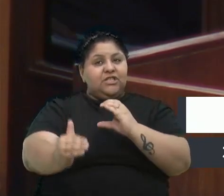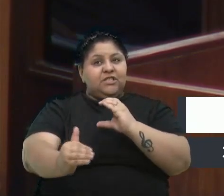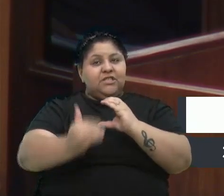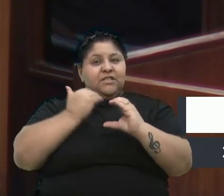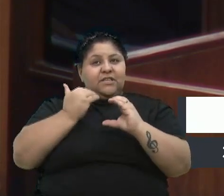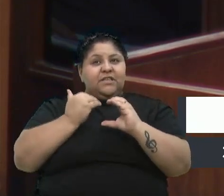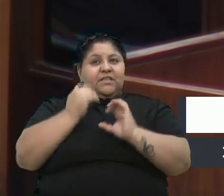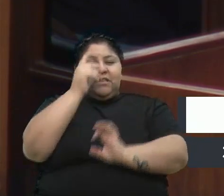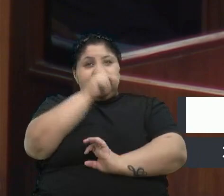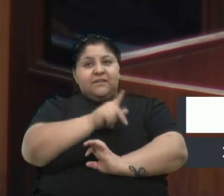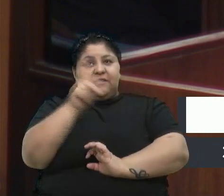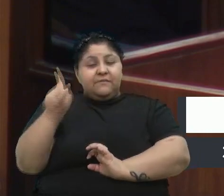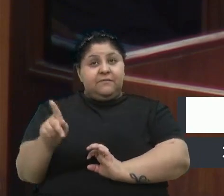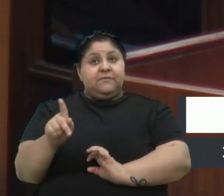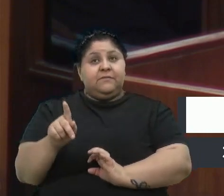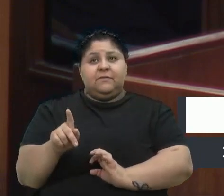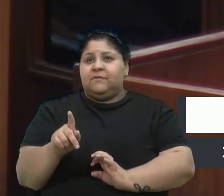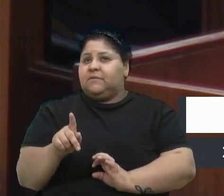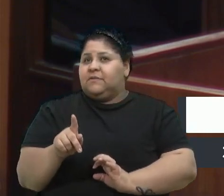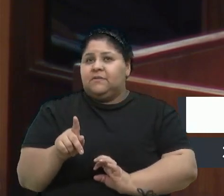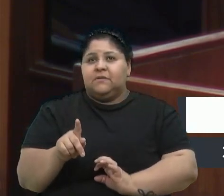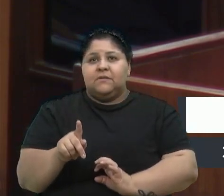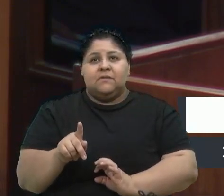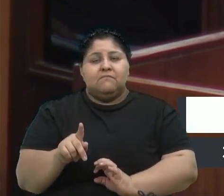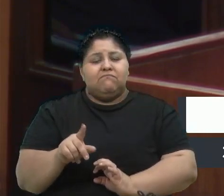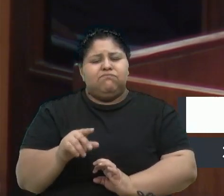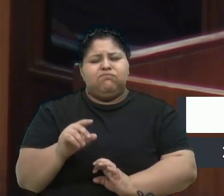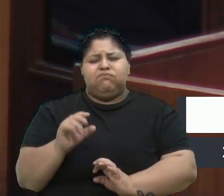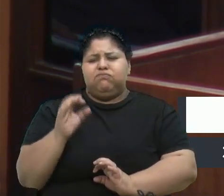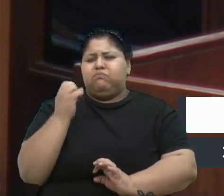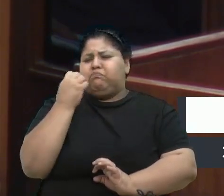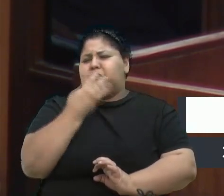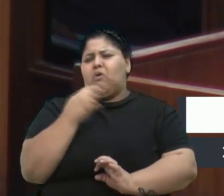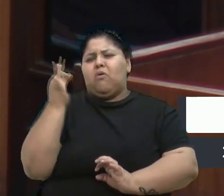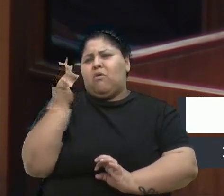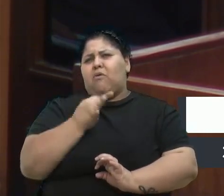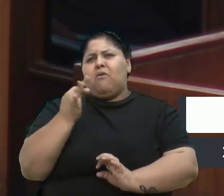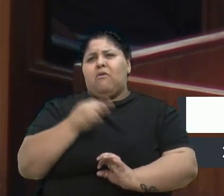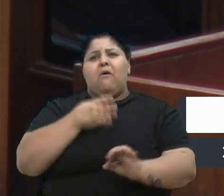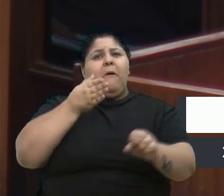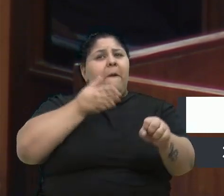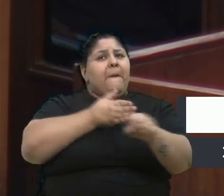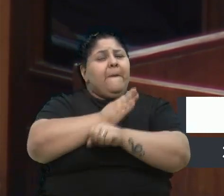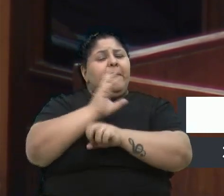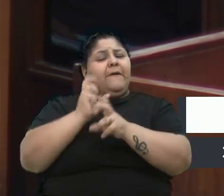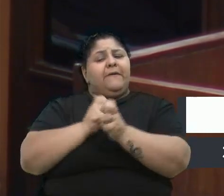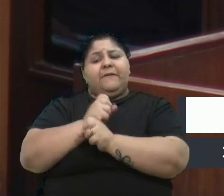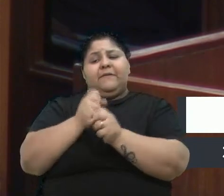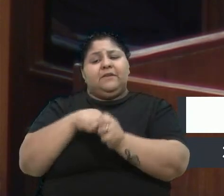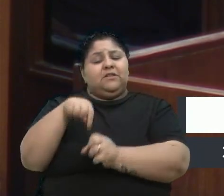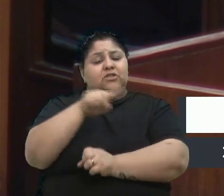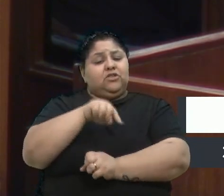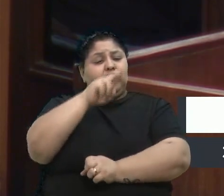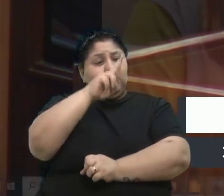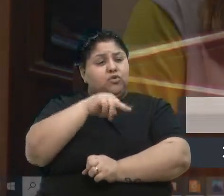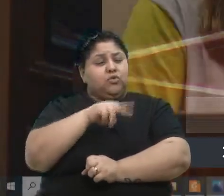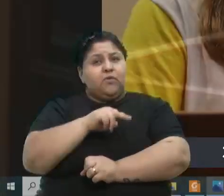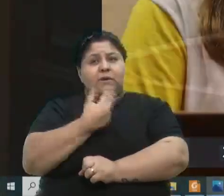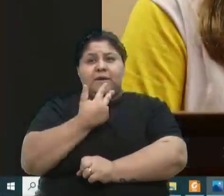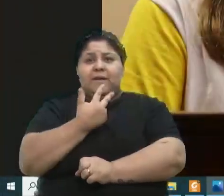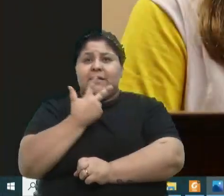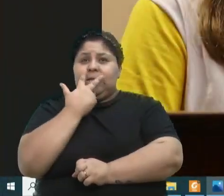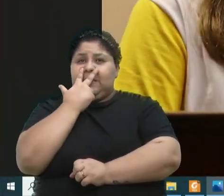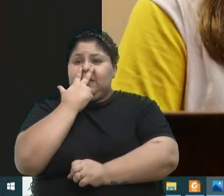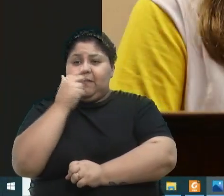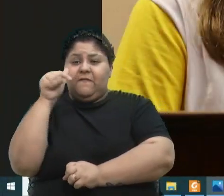professores, mensagens simplesmente sensacionais, de professores dizendo, participo há anos, a gente nunca teve uma edição dessa forma,